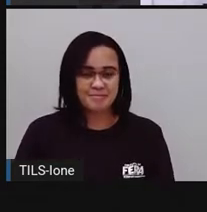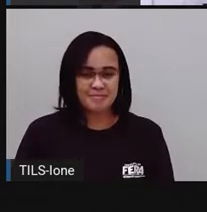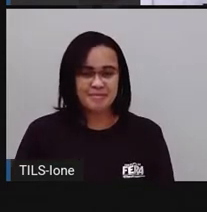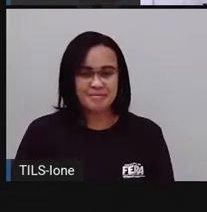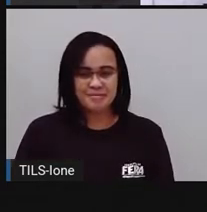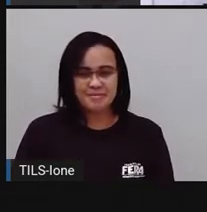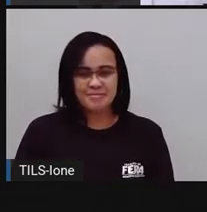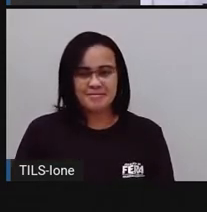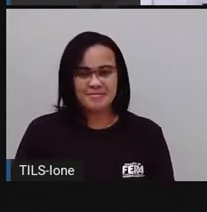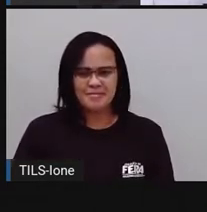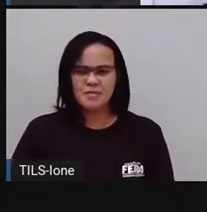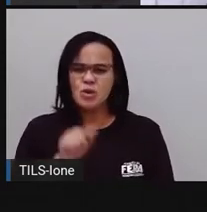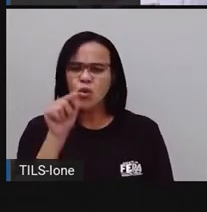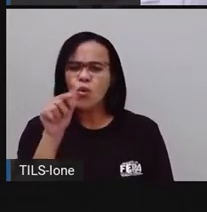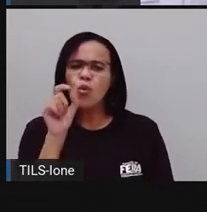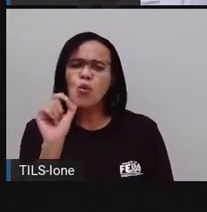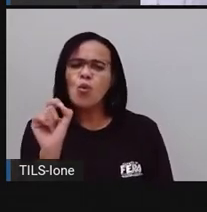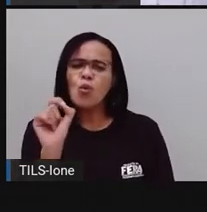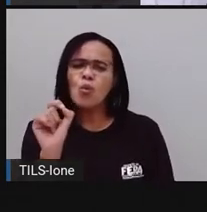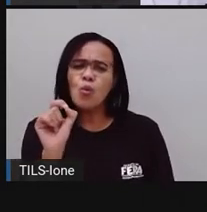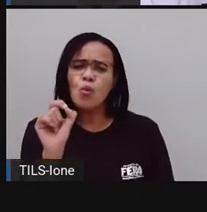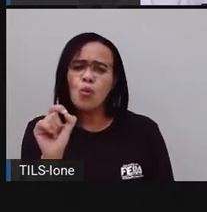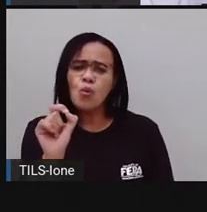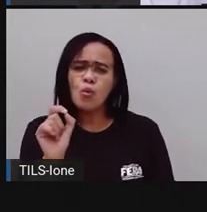Este é